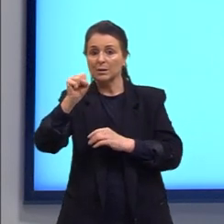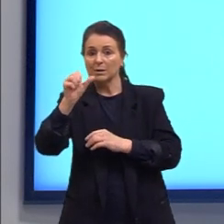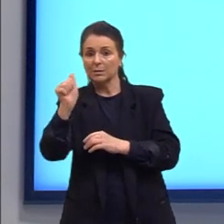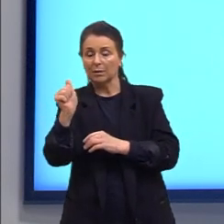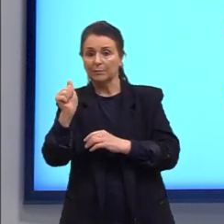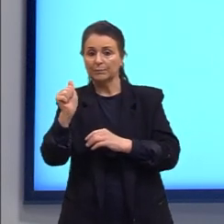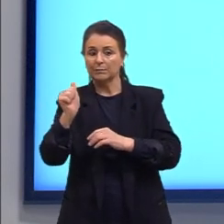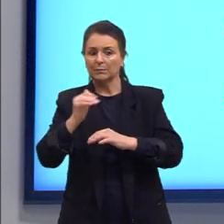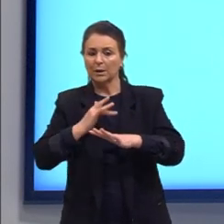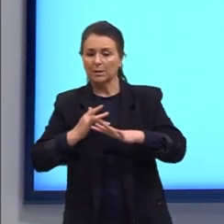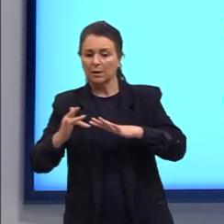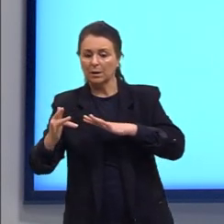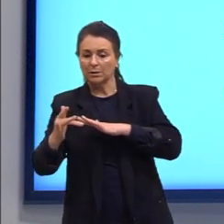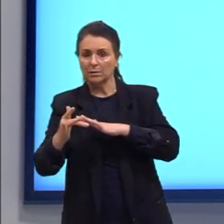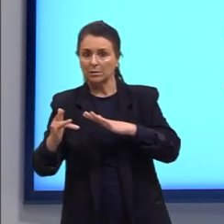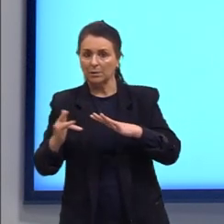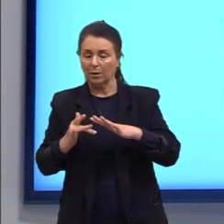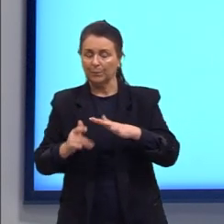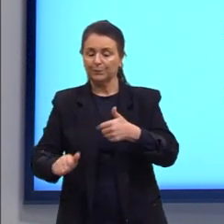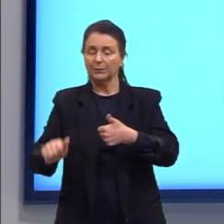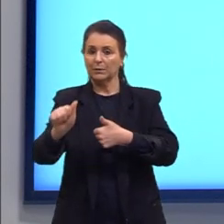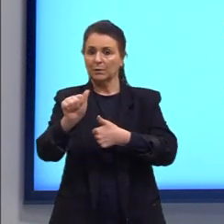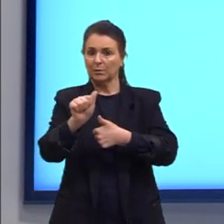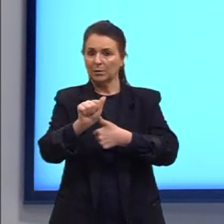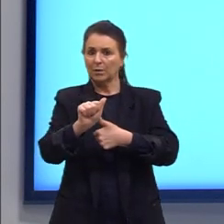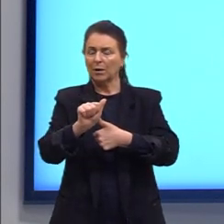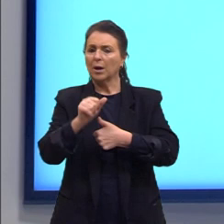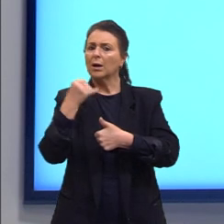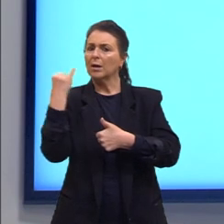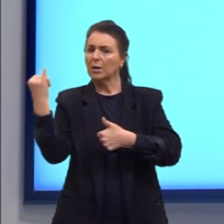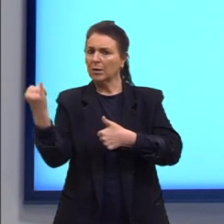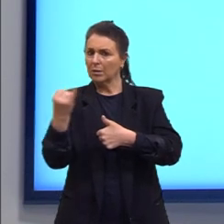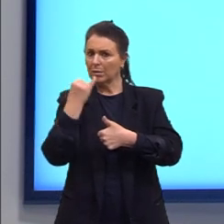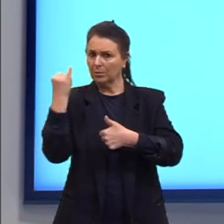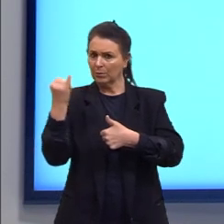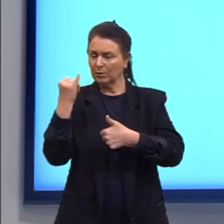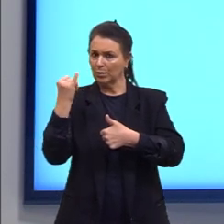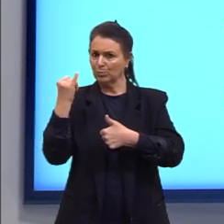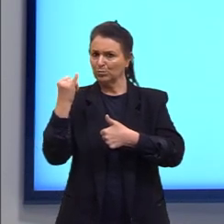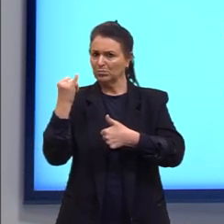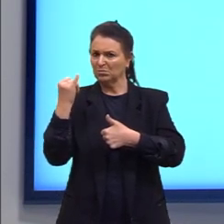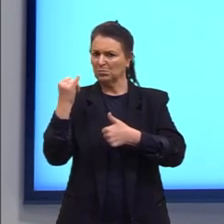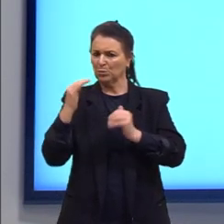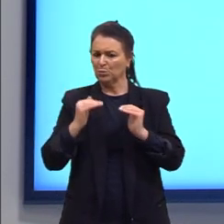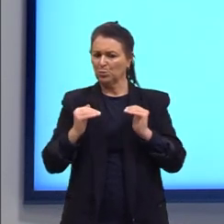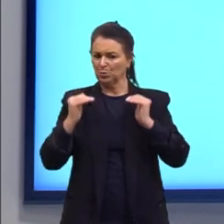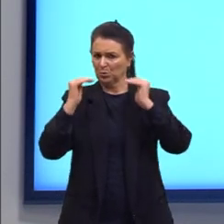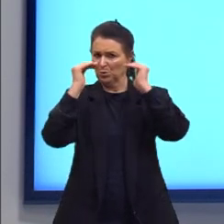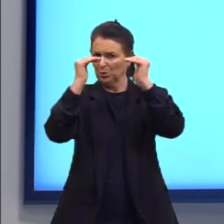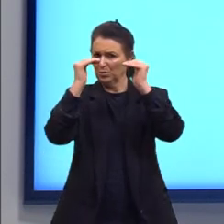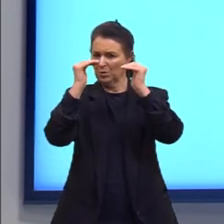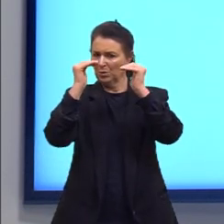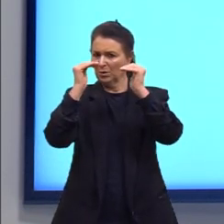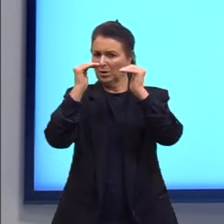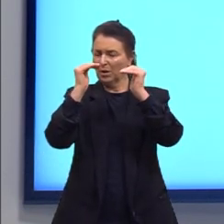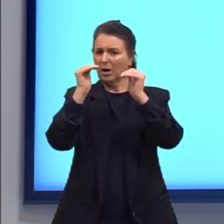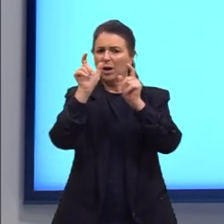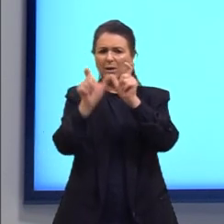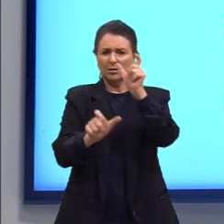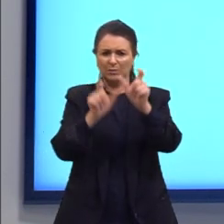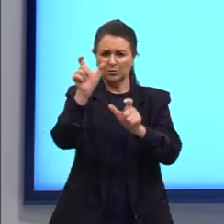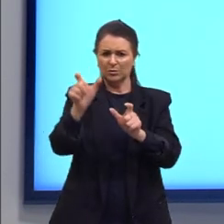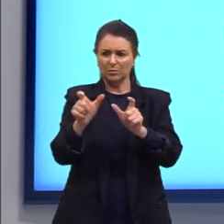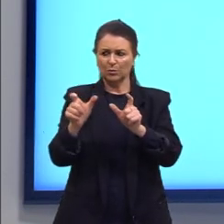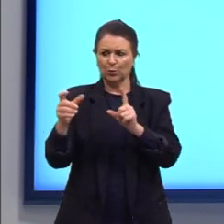social, letra A, é um recurso elitizado, cujo público precisa dominar a